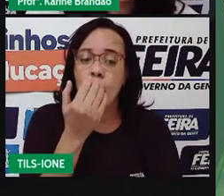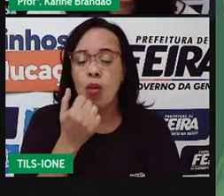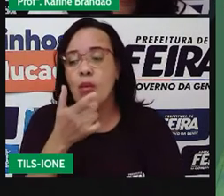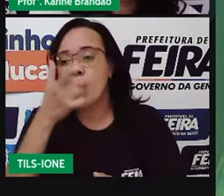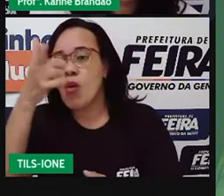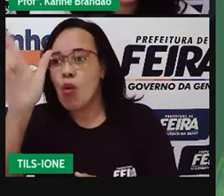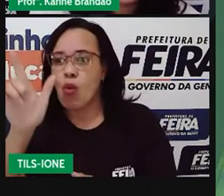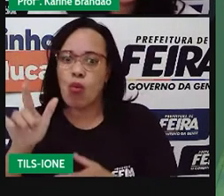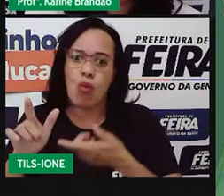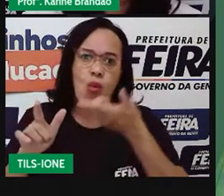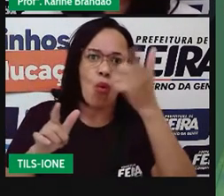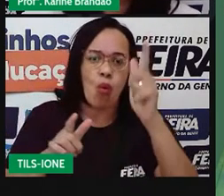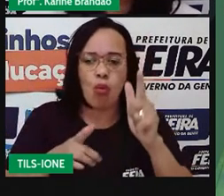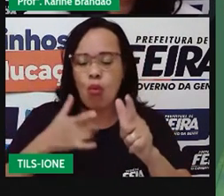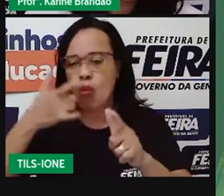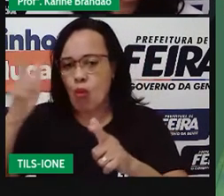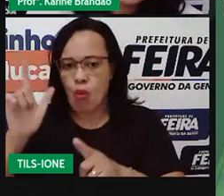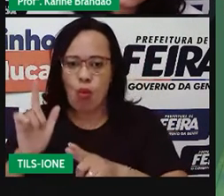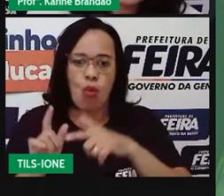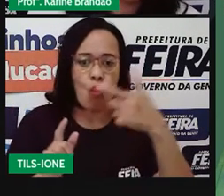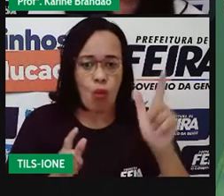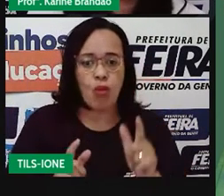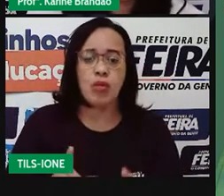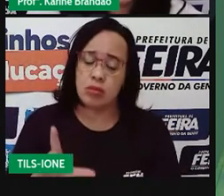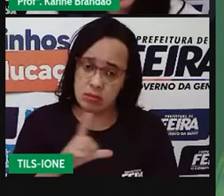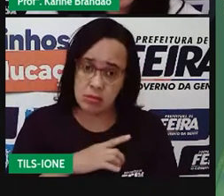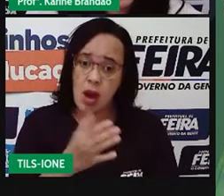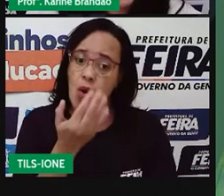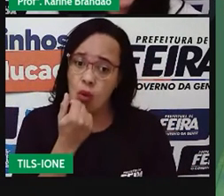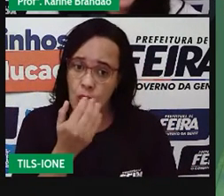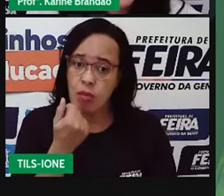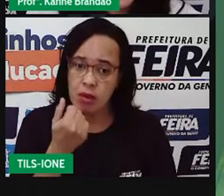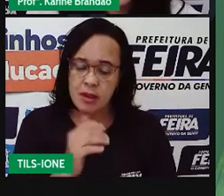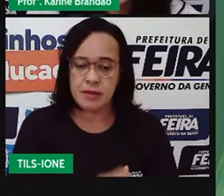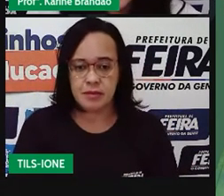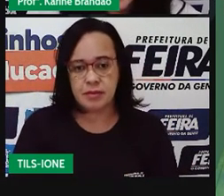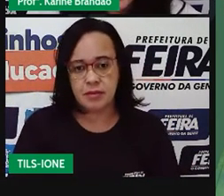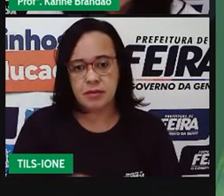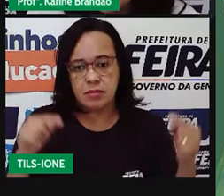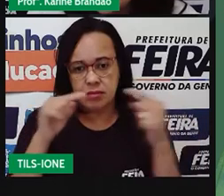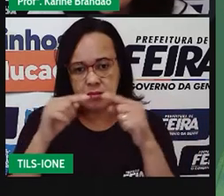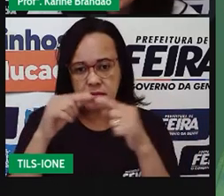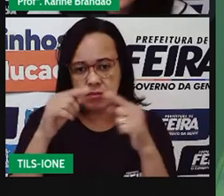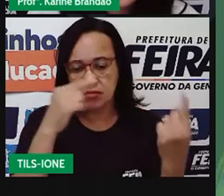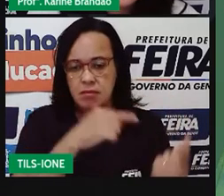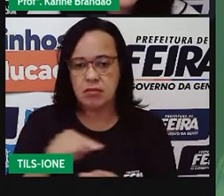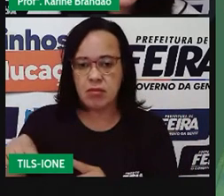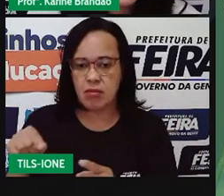Então, é um tipo de predação, só que essa predação vai ser contra alguns vegetais. Certo?